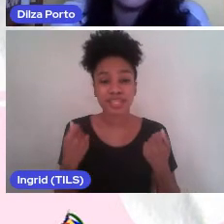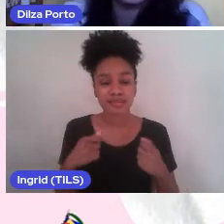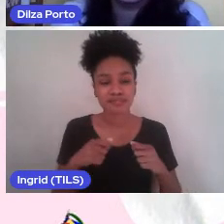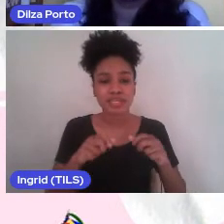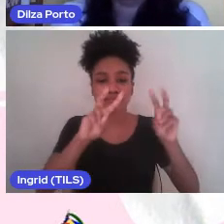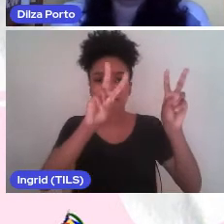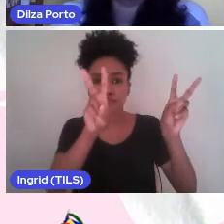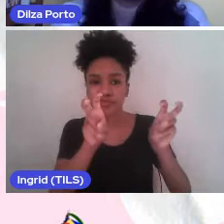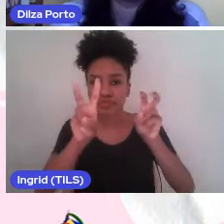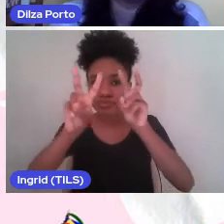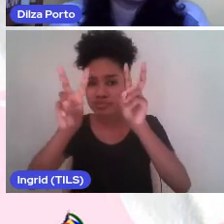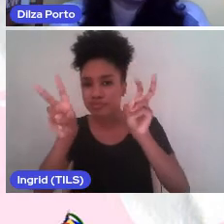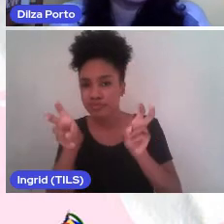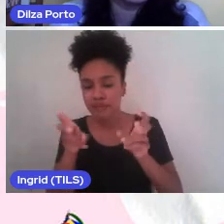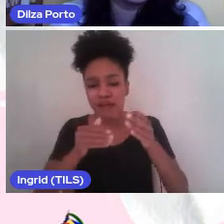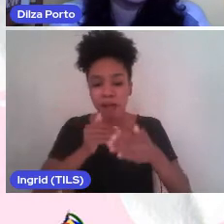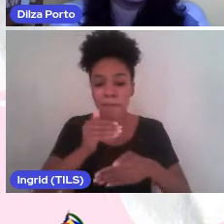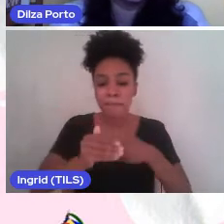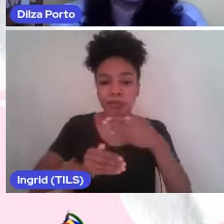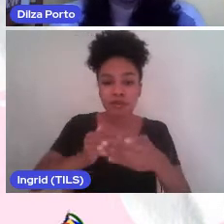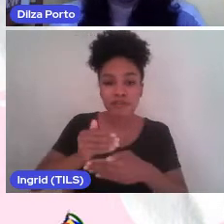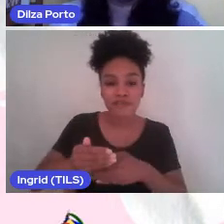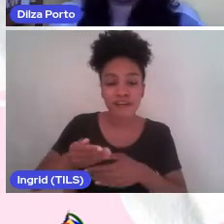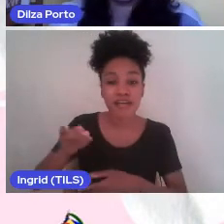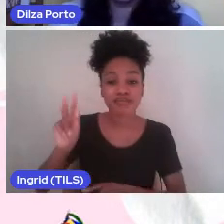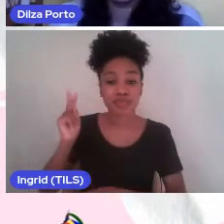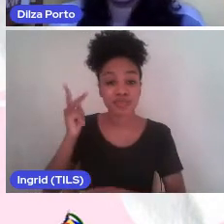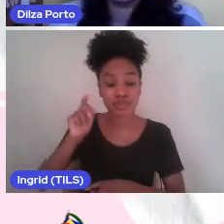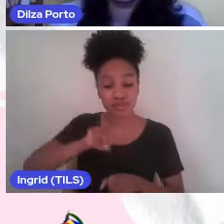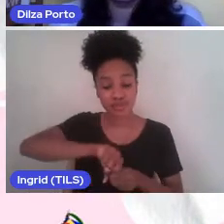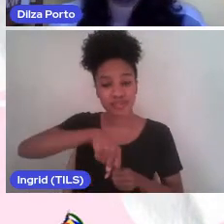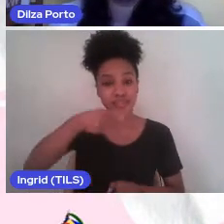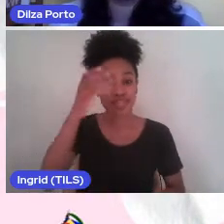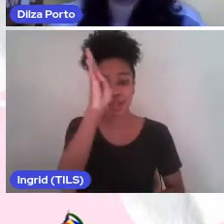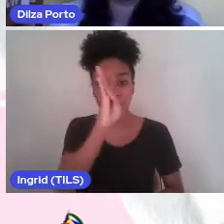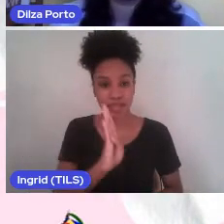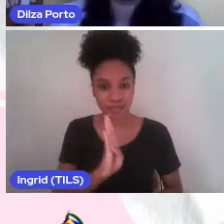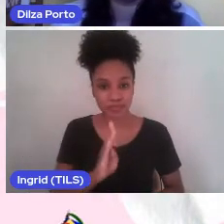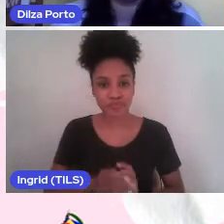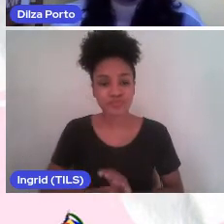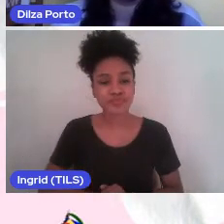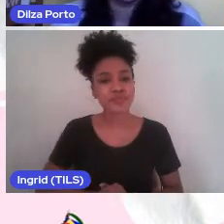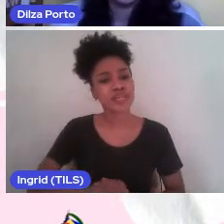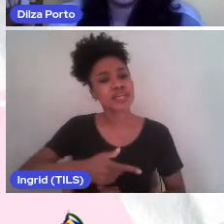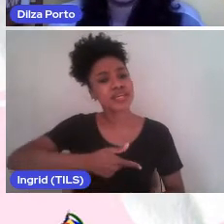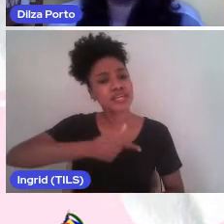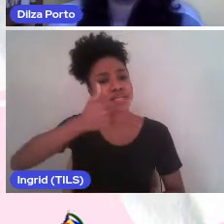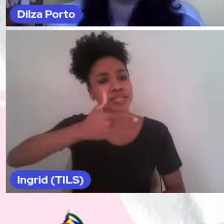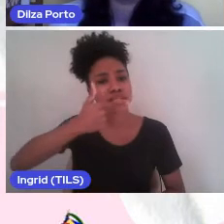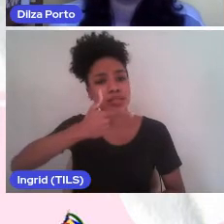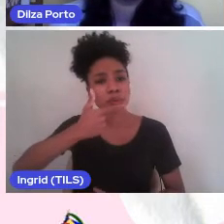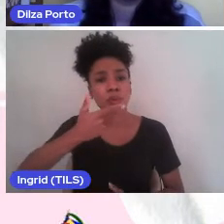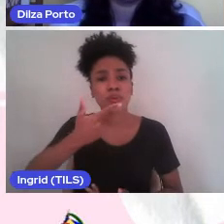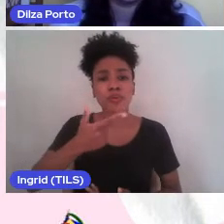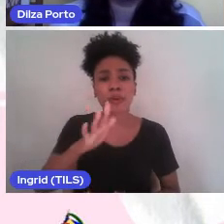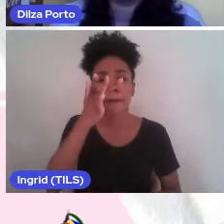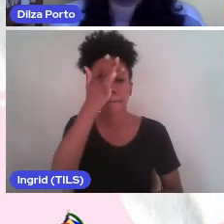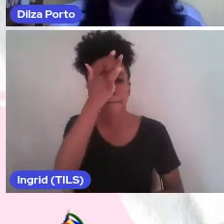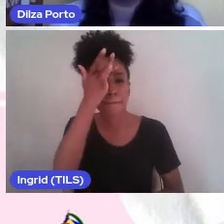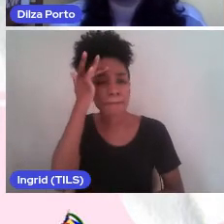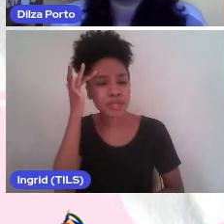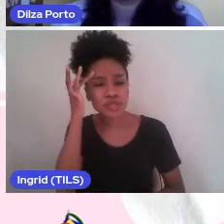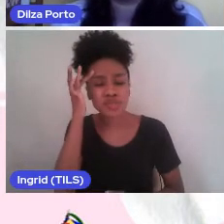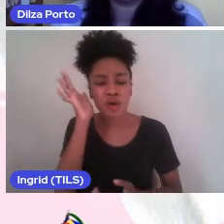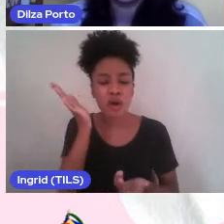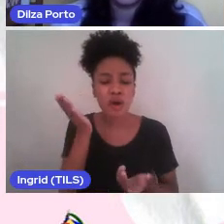históricos da independência do Brasil. A segunda trilha é sobre as trajetórias, aqueles invisibilizados